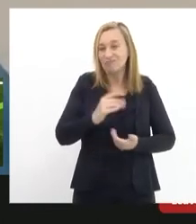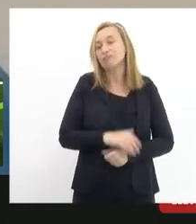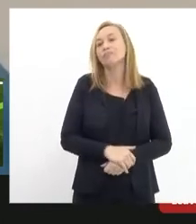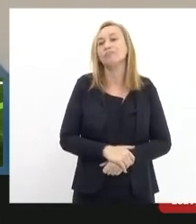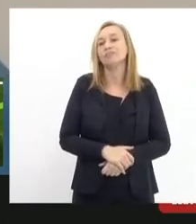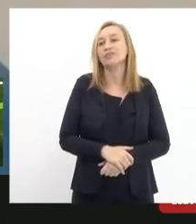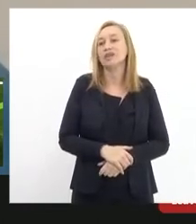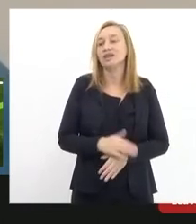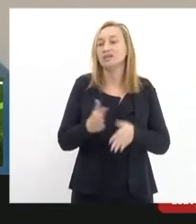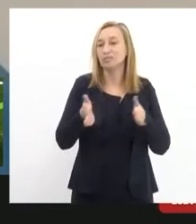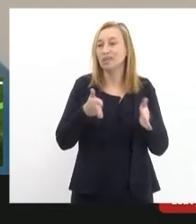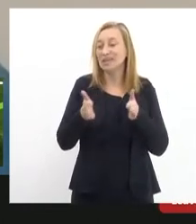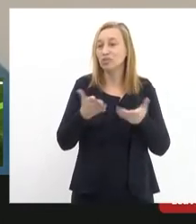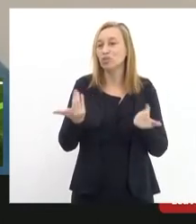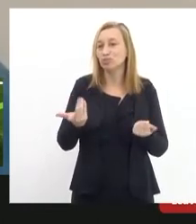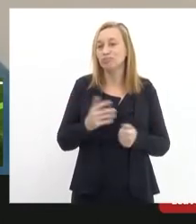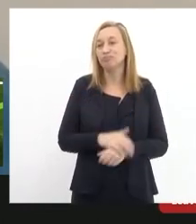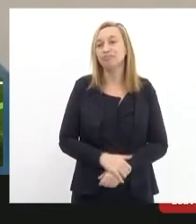fase